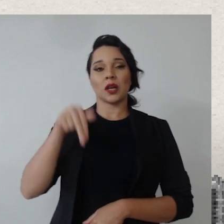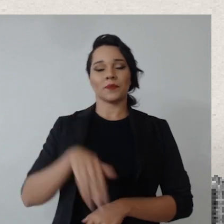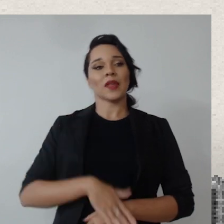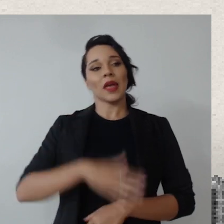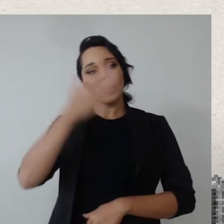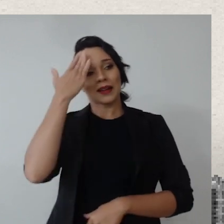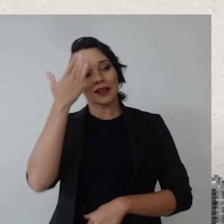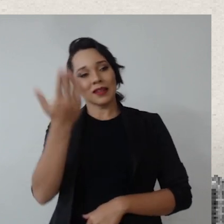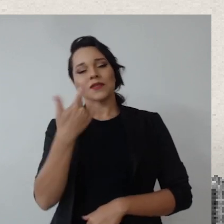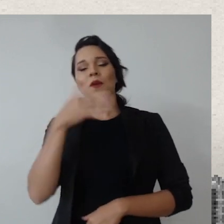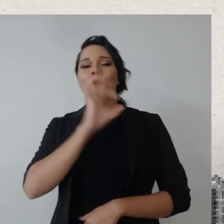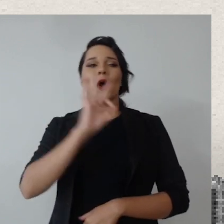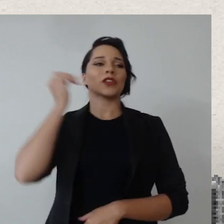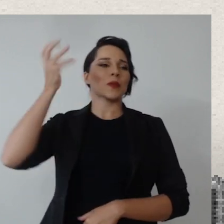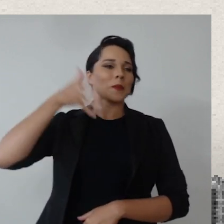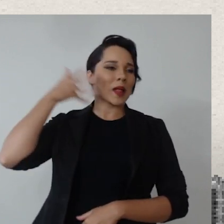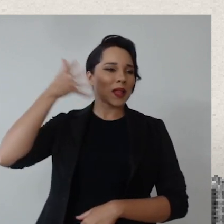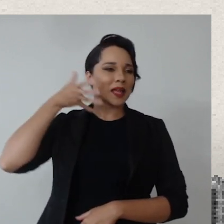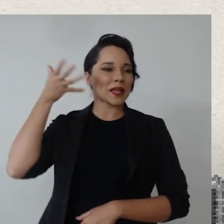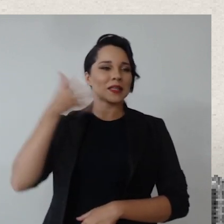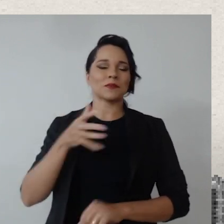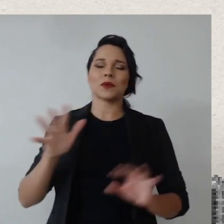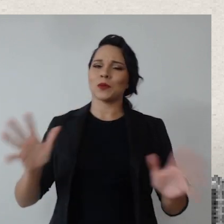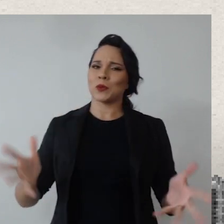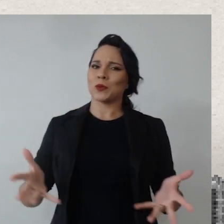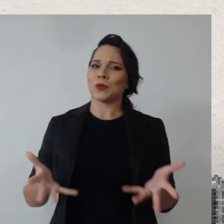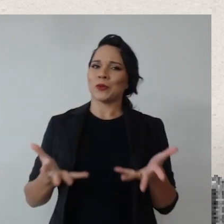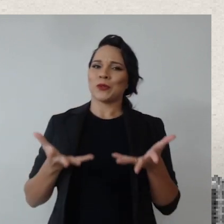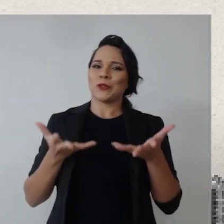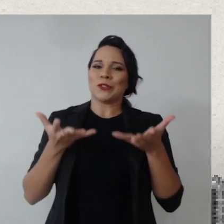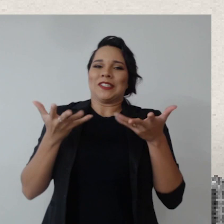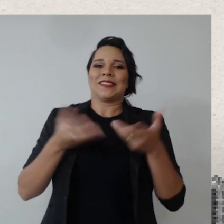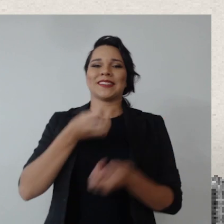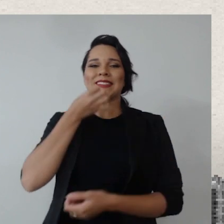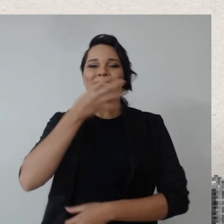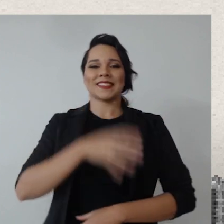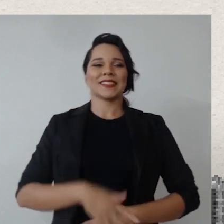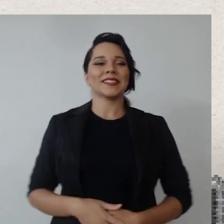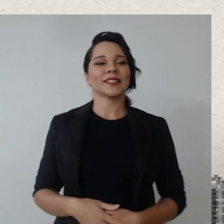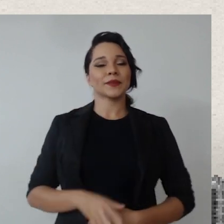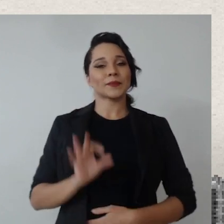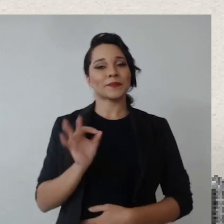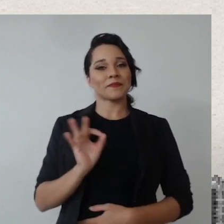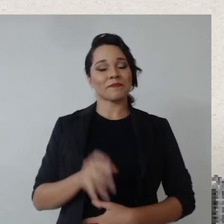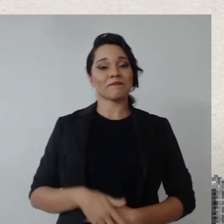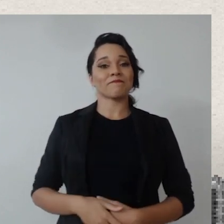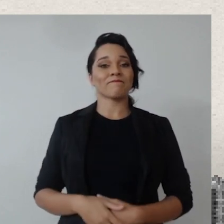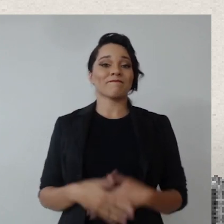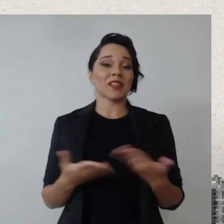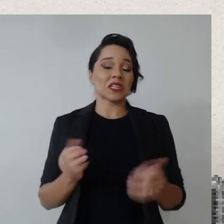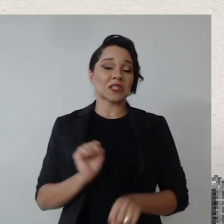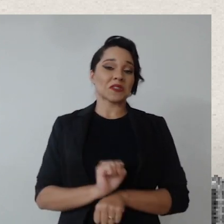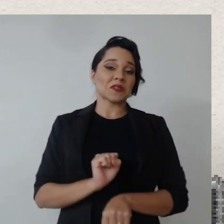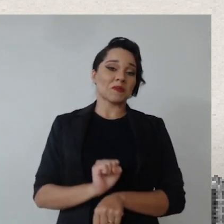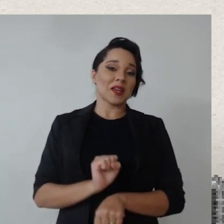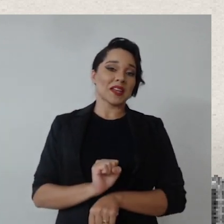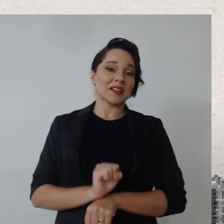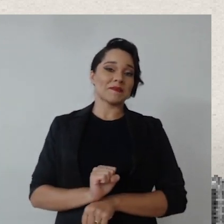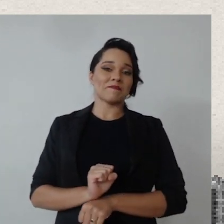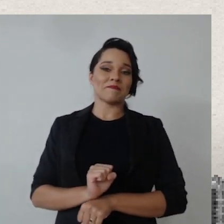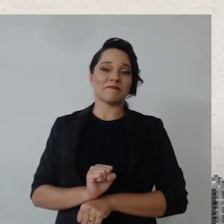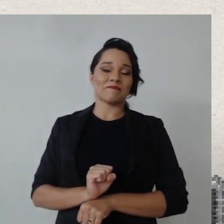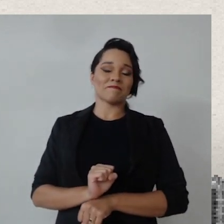participação, foi uma ótima palestra, muito enriquecedora, tá certo? E a gente aguarda